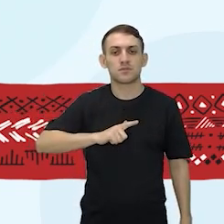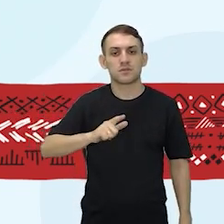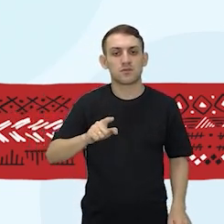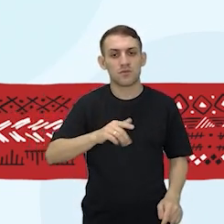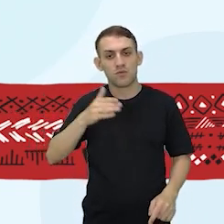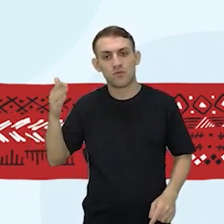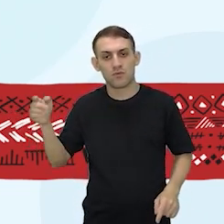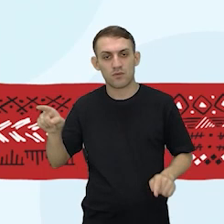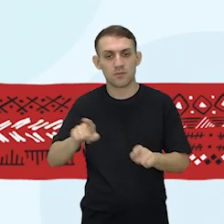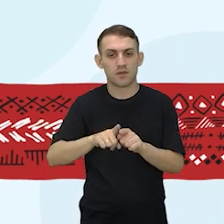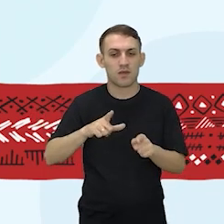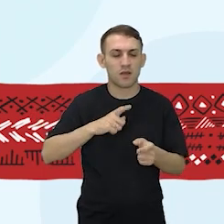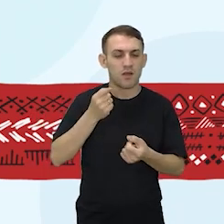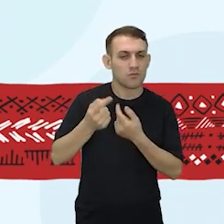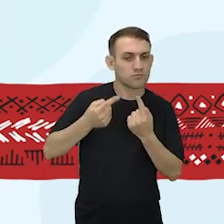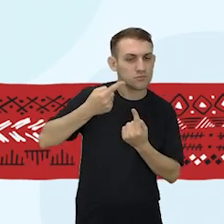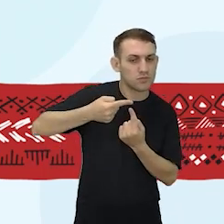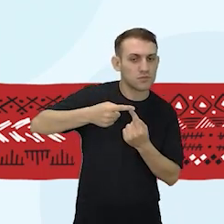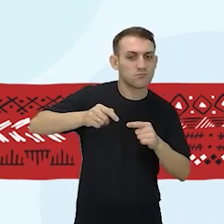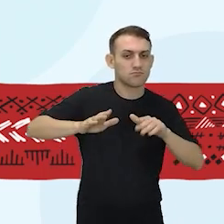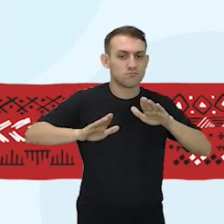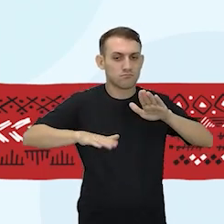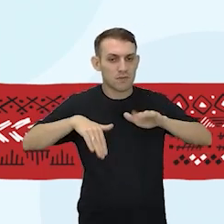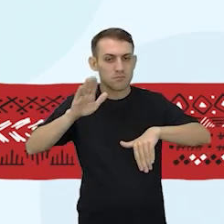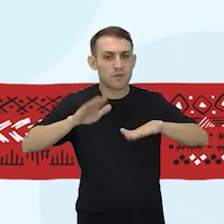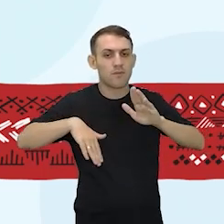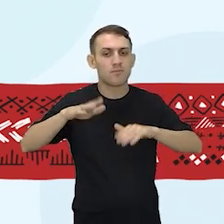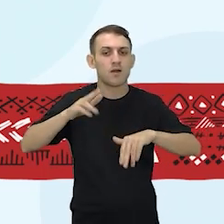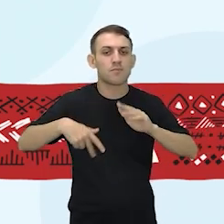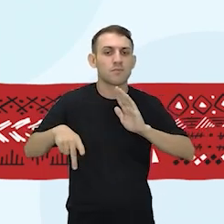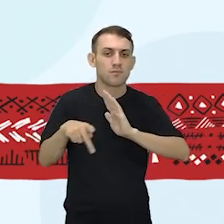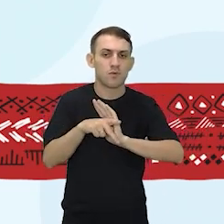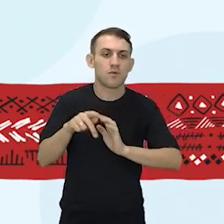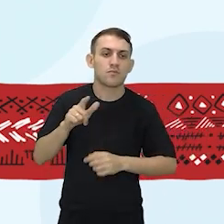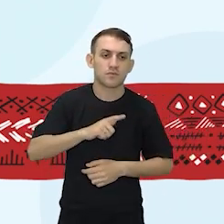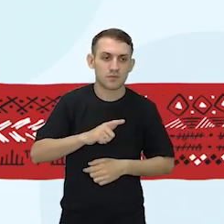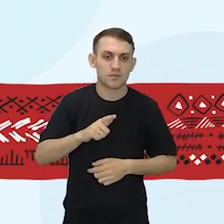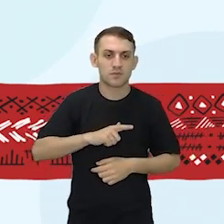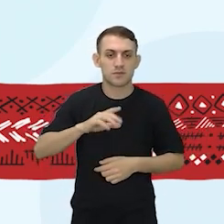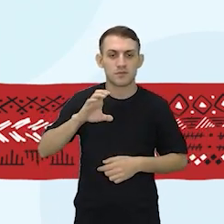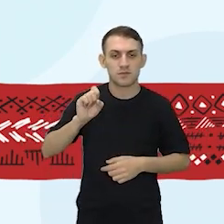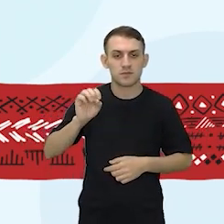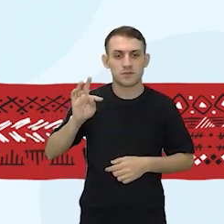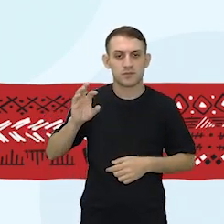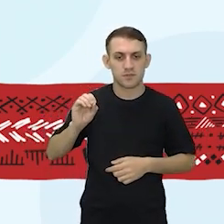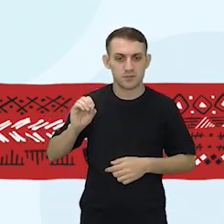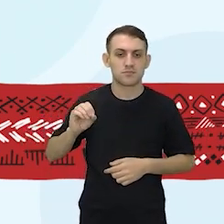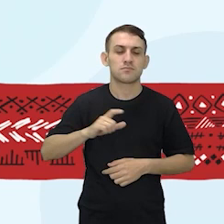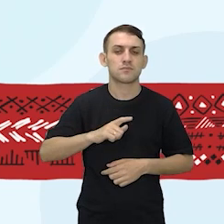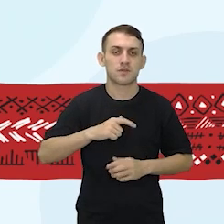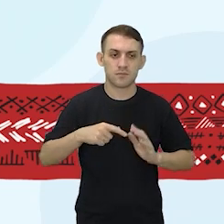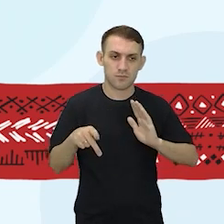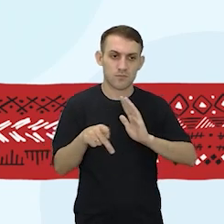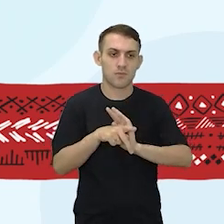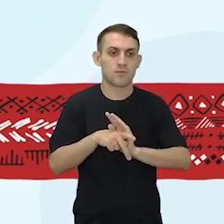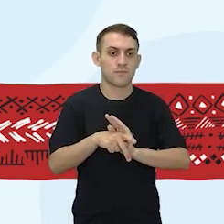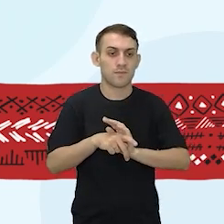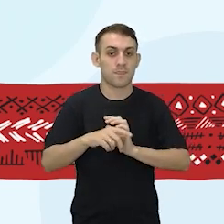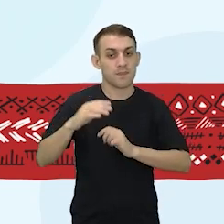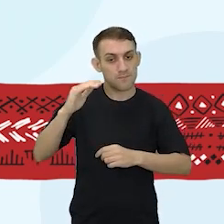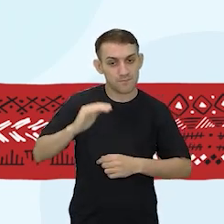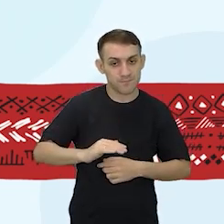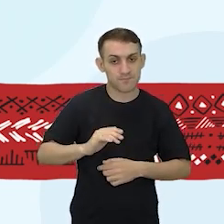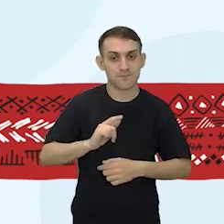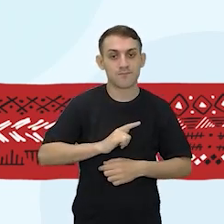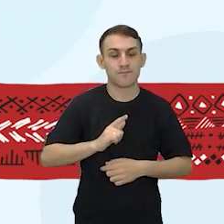lado alguns tipos de tambores, alguns tipos de cestos também, que é a parte do artesanato. Na parte